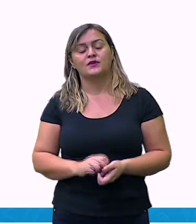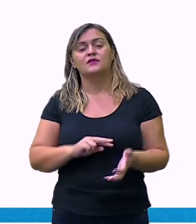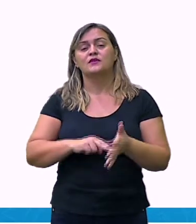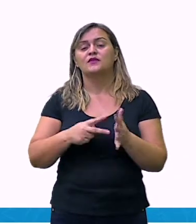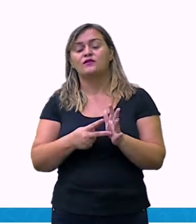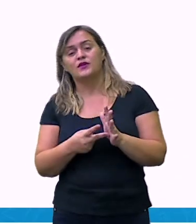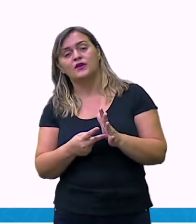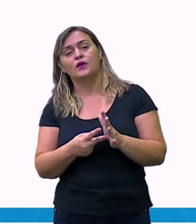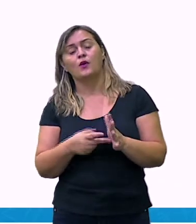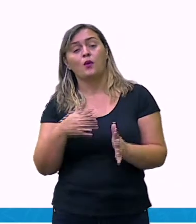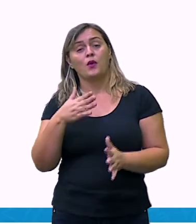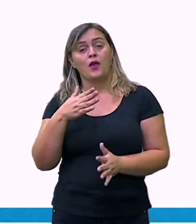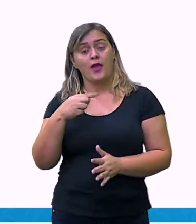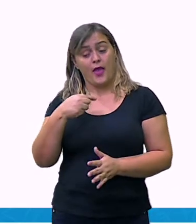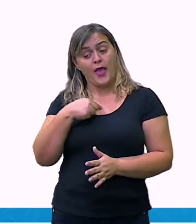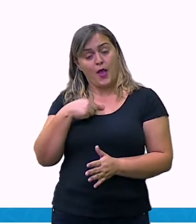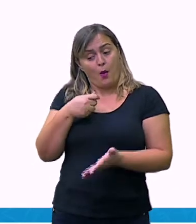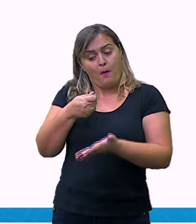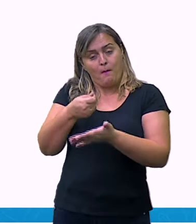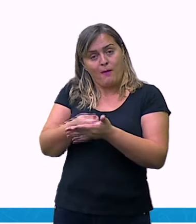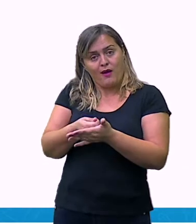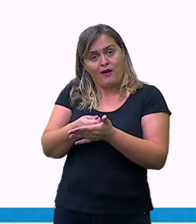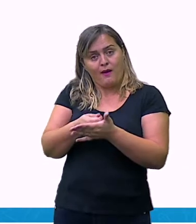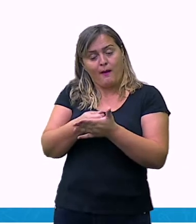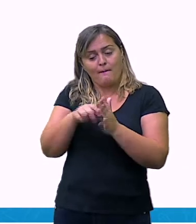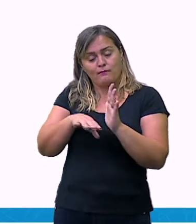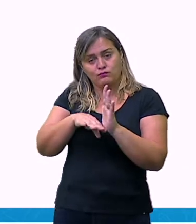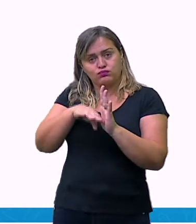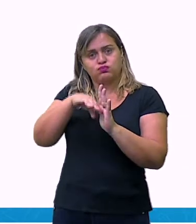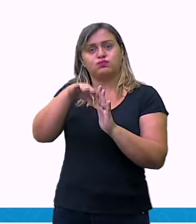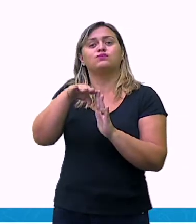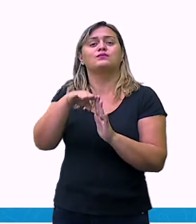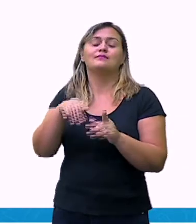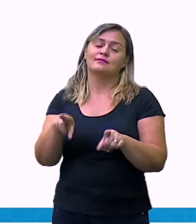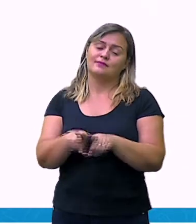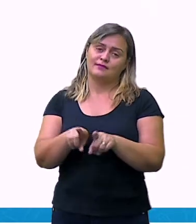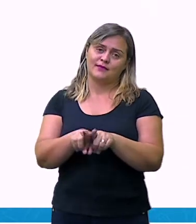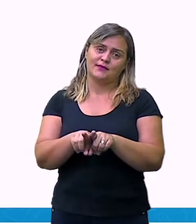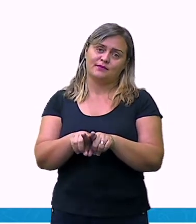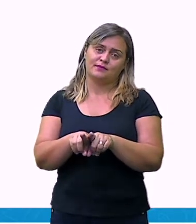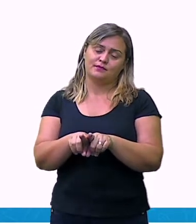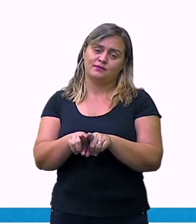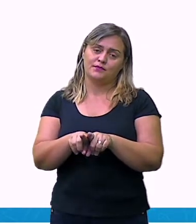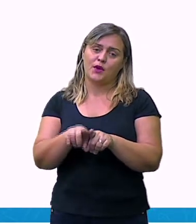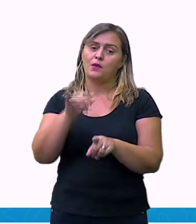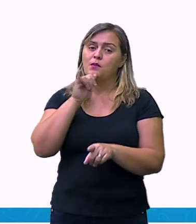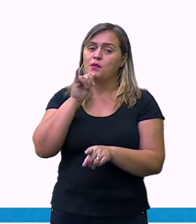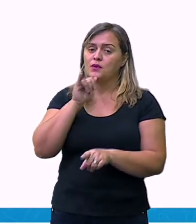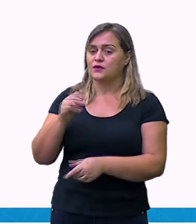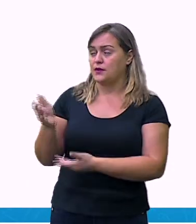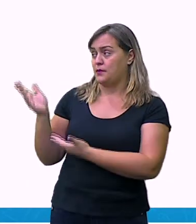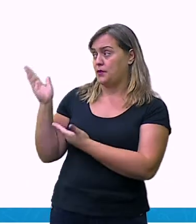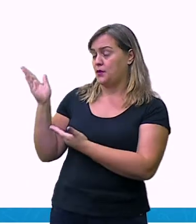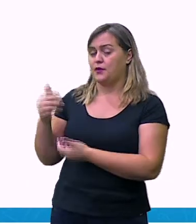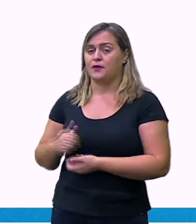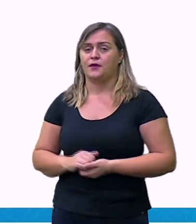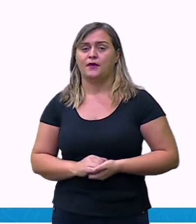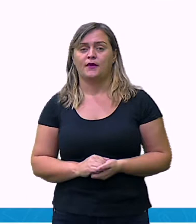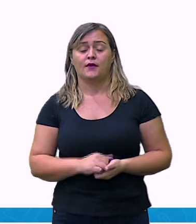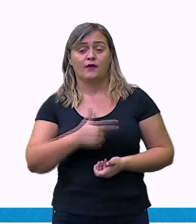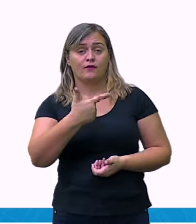será maior. Nesse caso, 20%, lemos 20%,